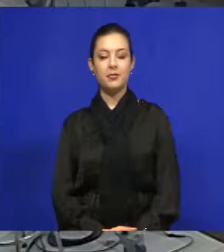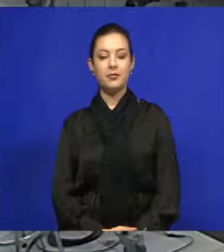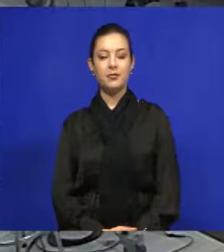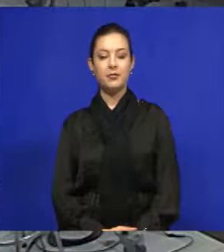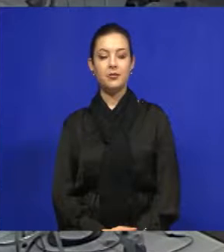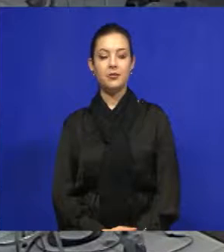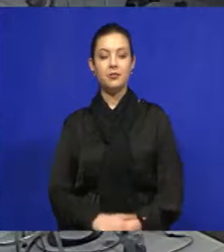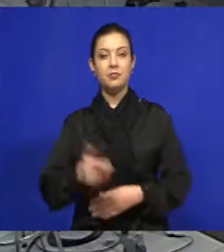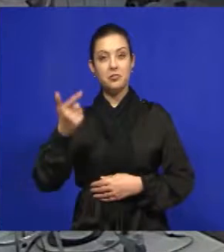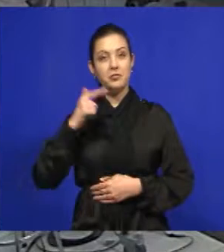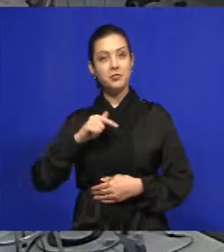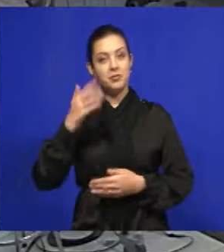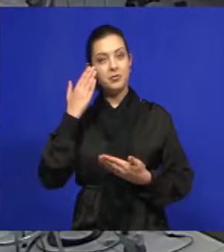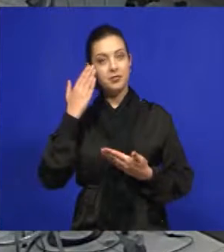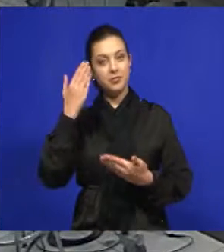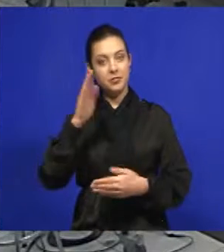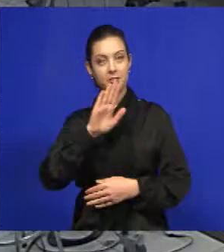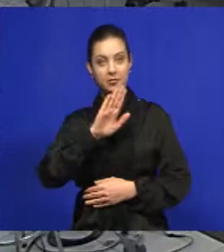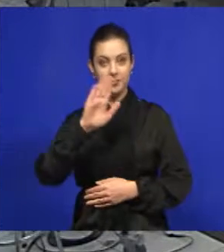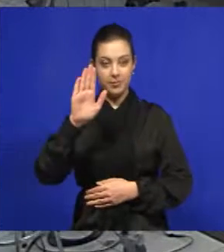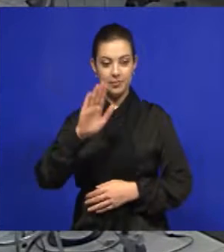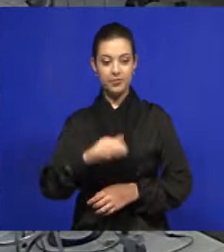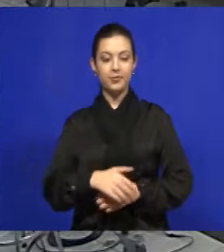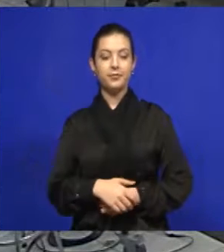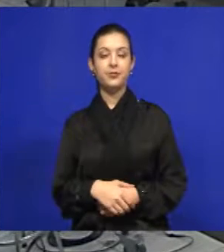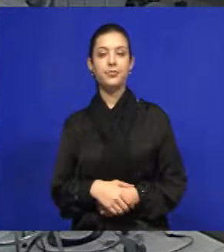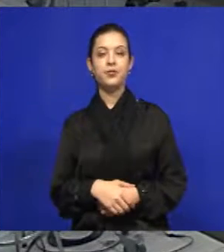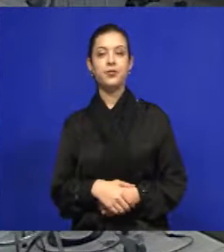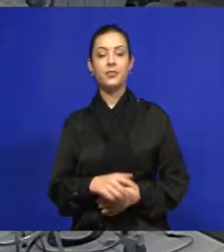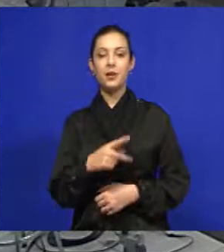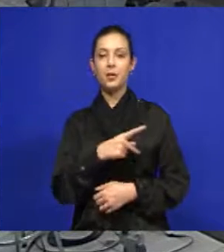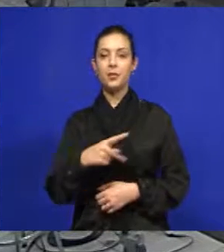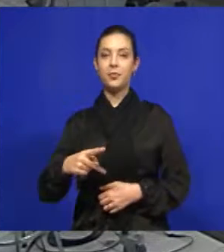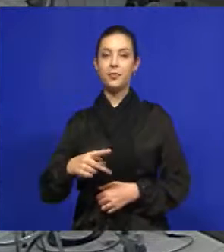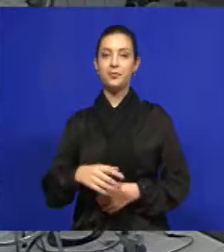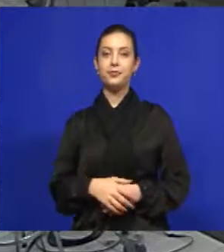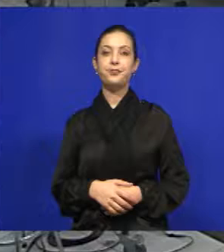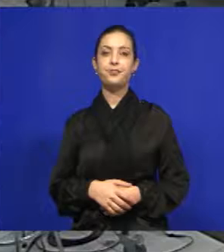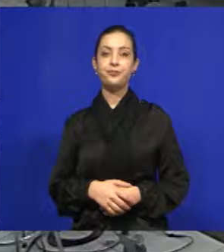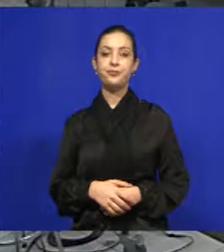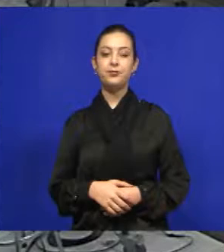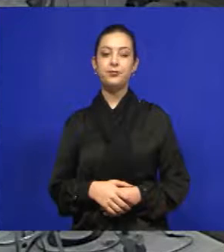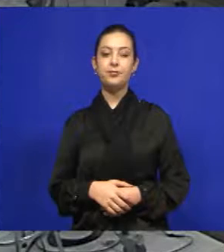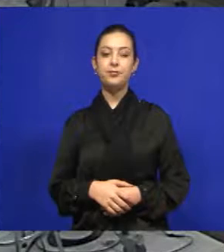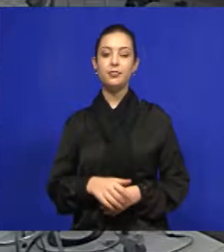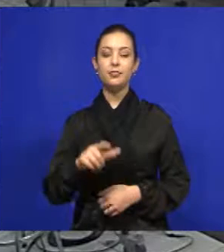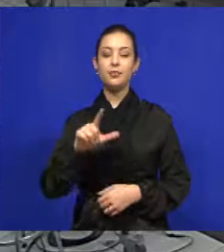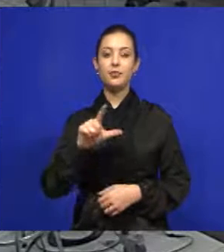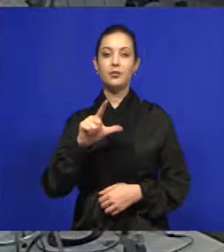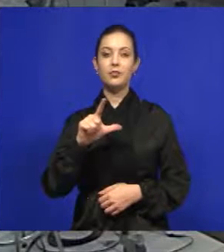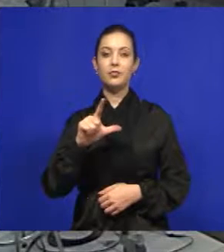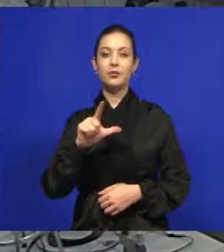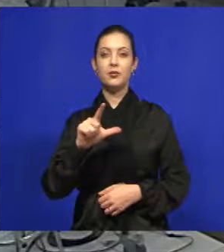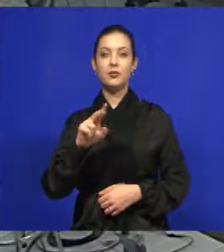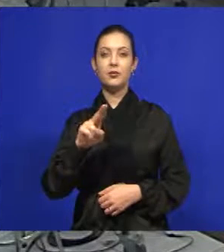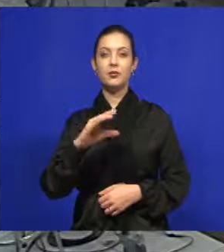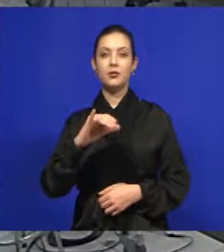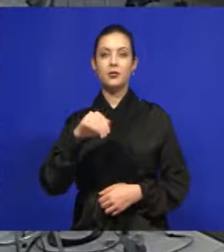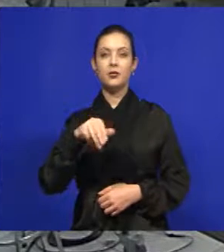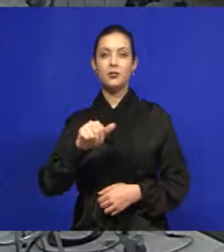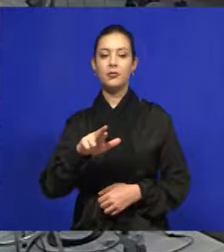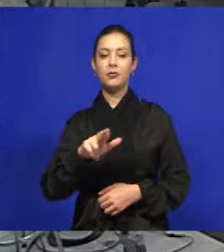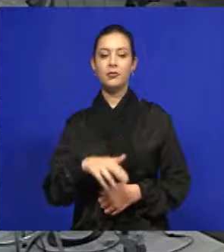Quero mais uma vez cumprimentar a senhorita presidente desta casa legislativa, a senhorita Lucimar Ponciano, vereadora,